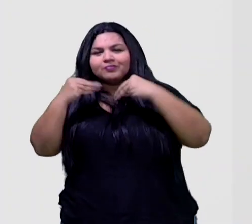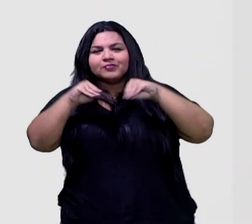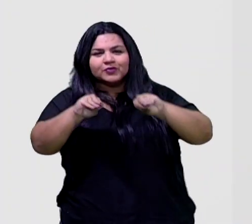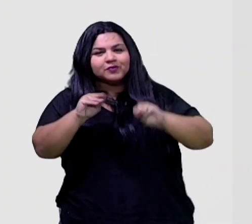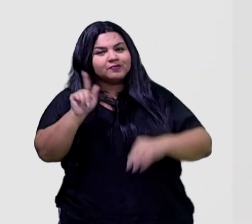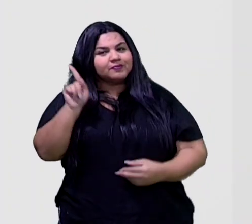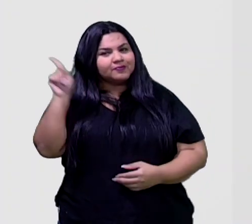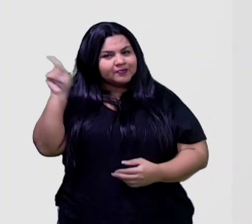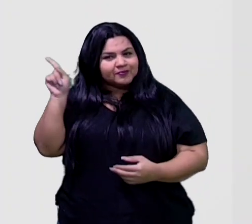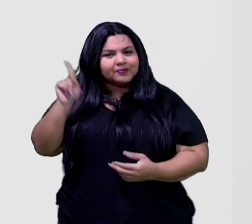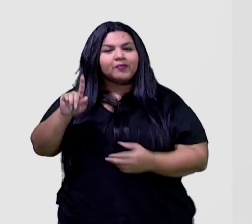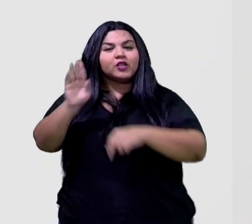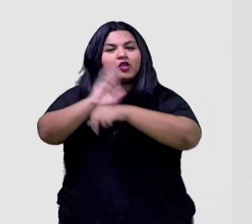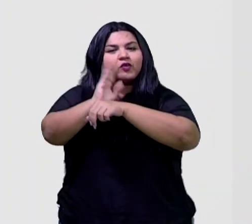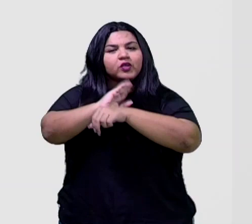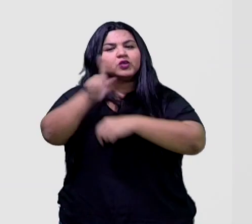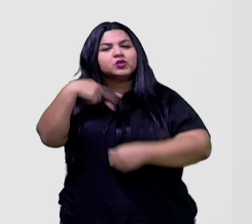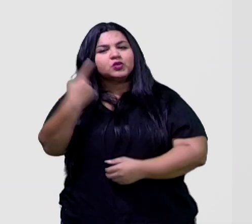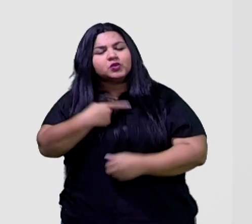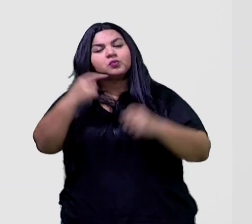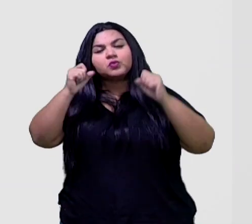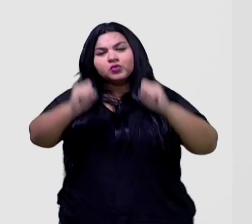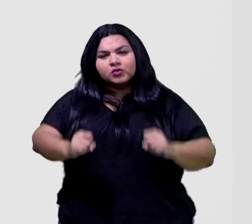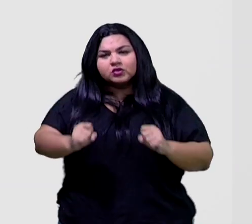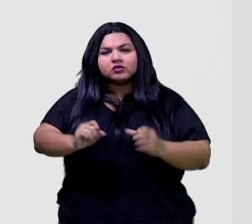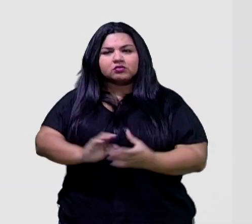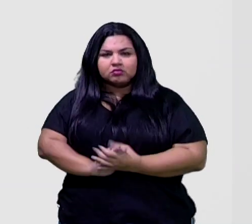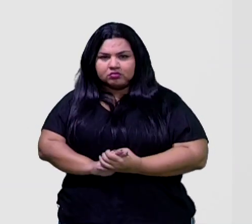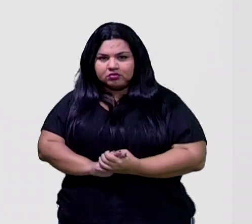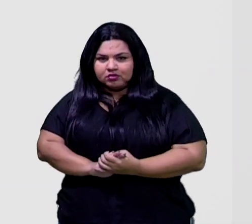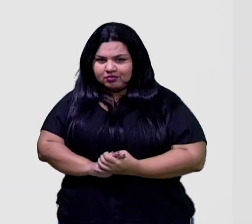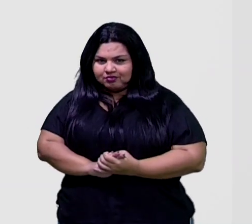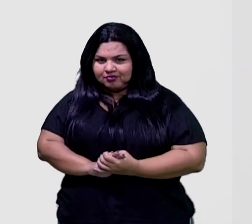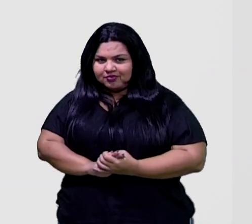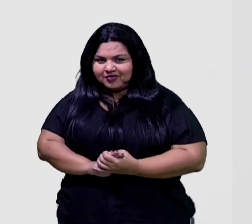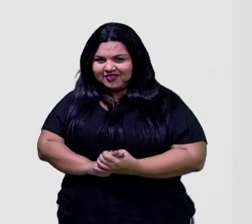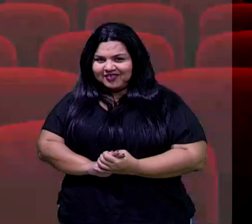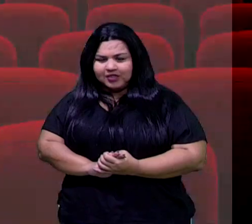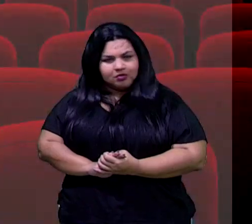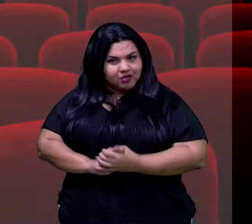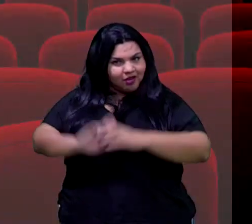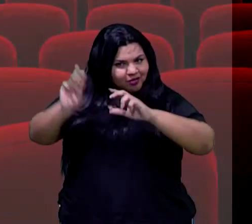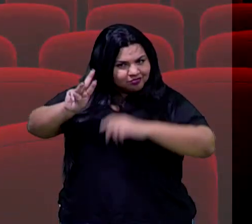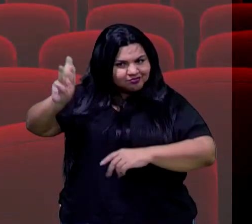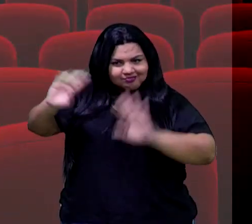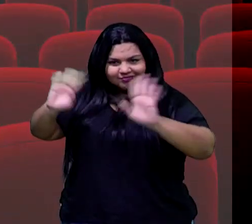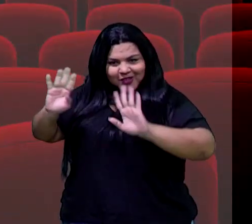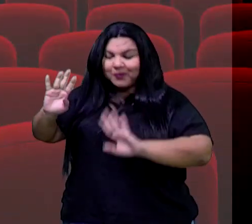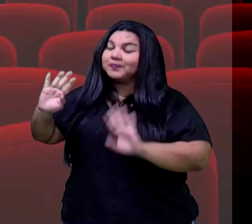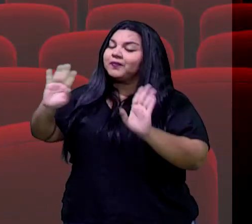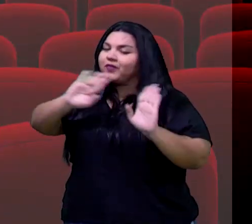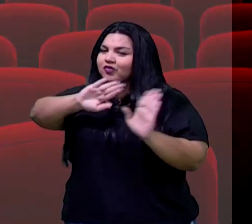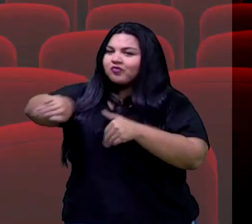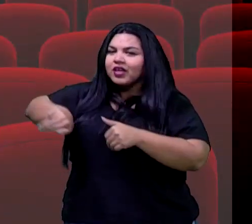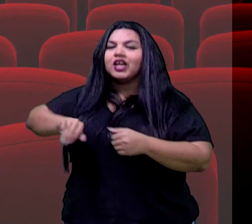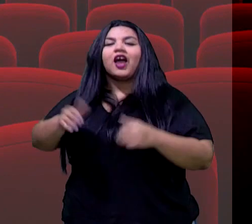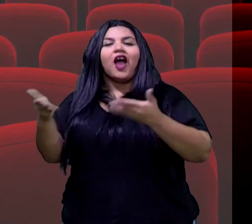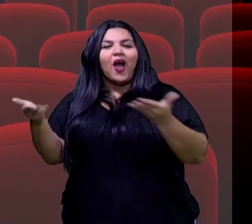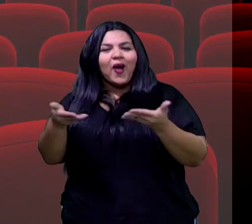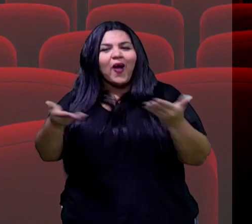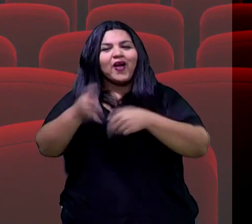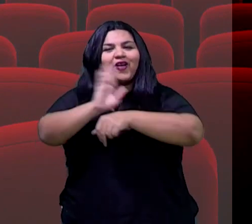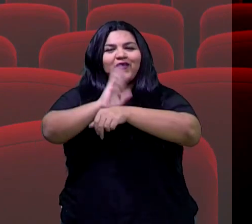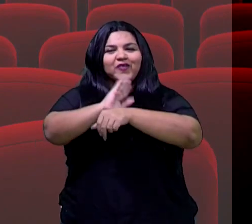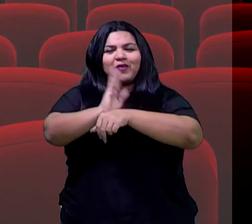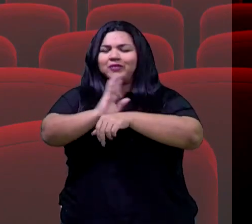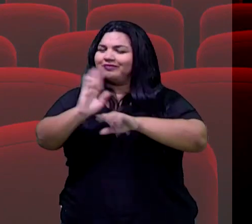é? Esses vídeos para a gente poder... Não é o site agora, não, diretora. Vamos para os vídeos. Ao vivo é assim